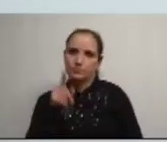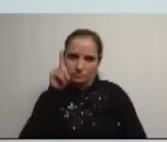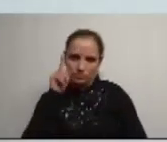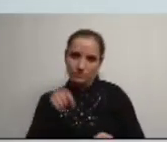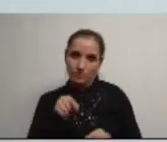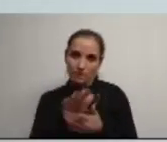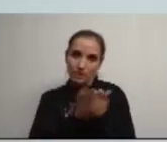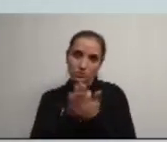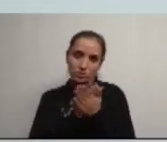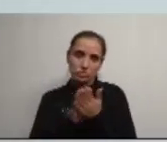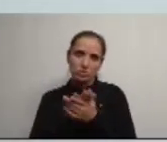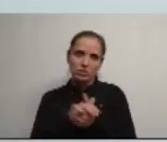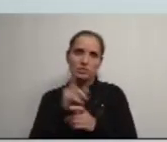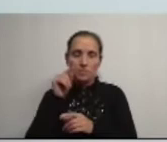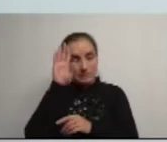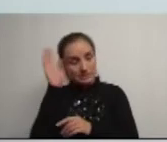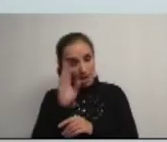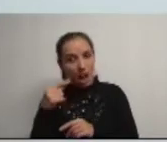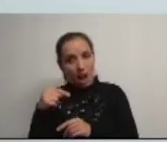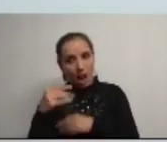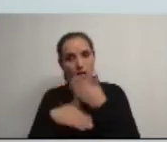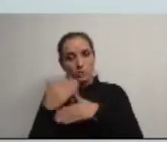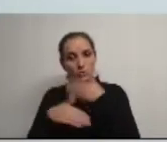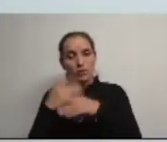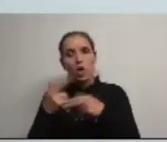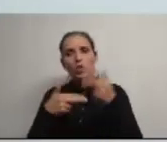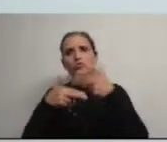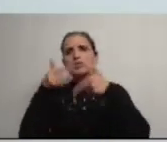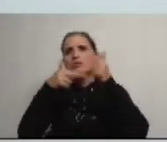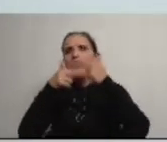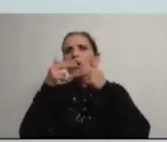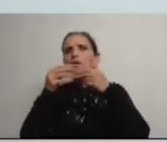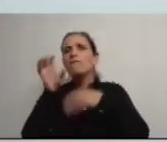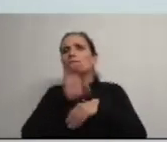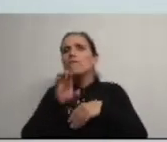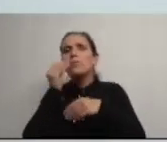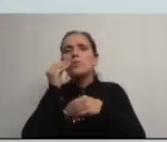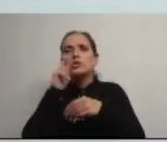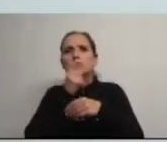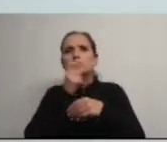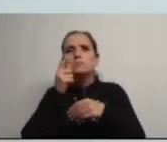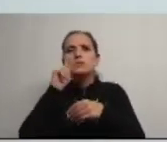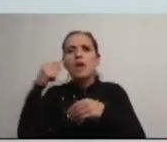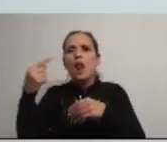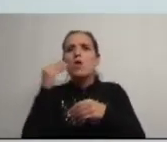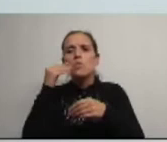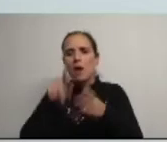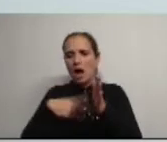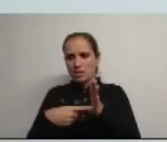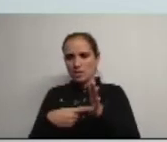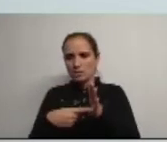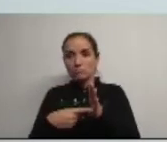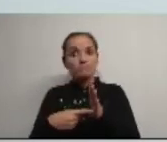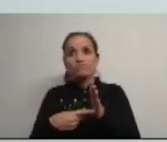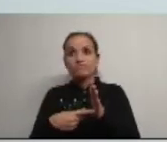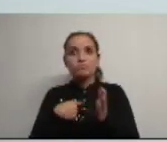sabemos que está em curso também a construção de uma estratégia de especialização inteligente para Agda ainda